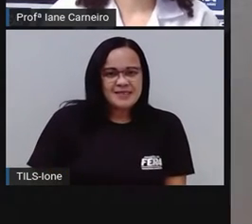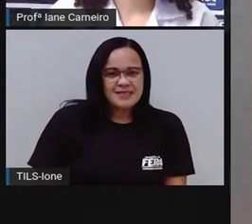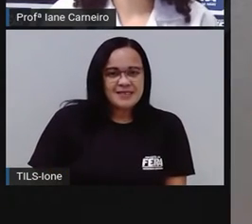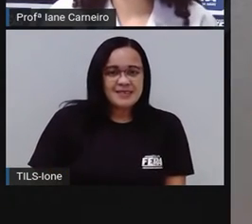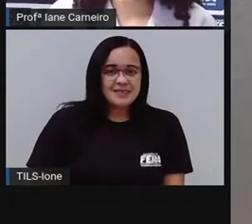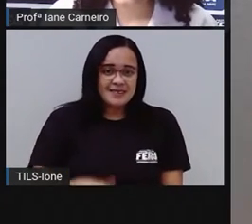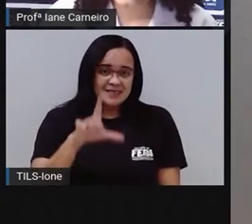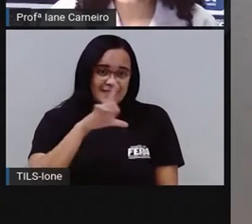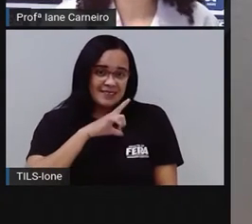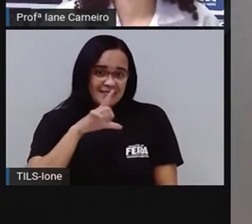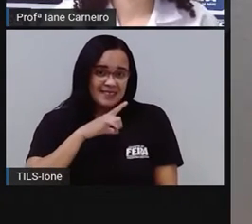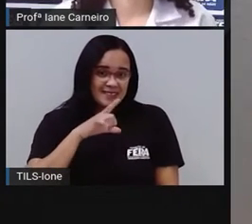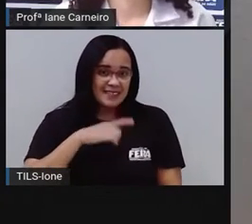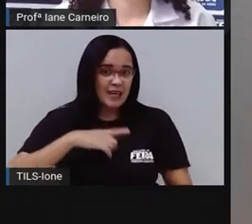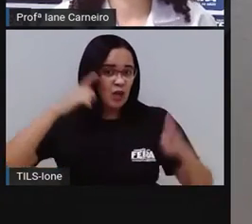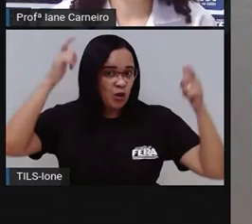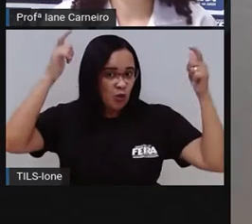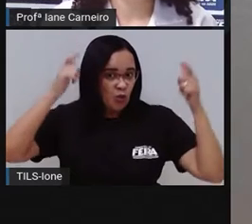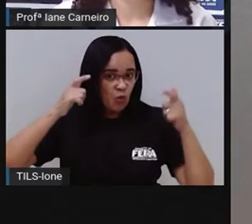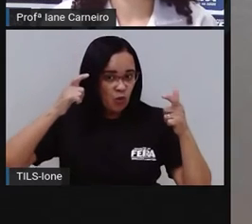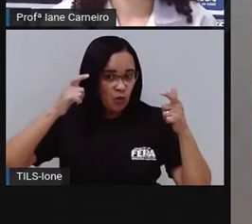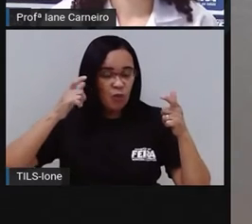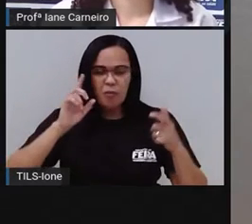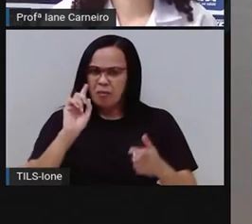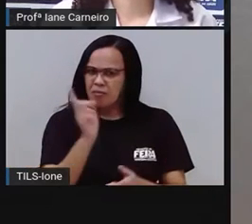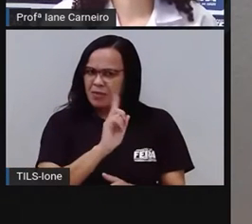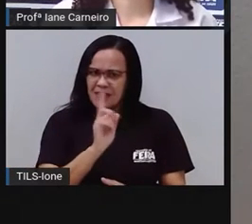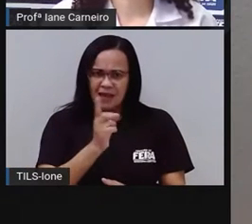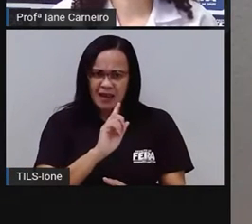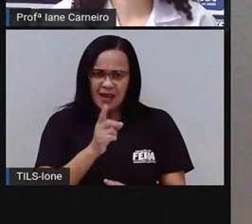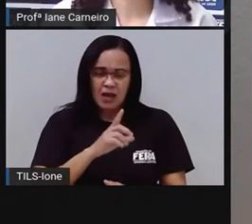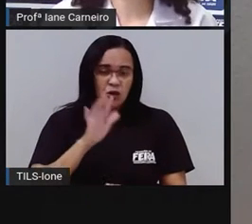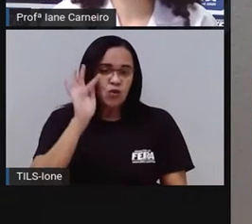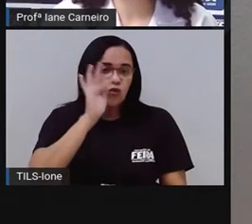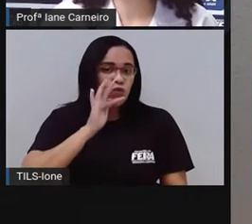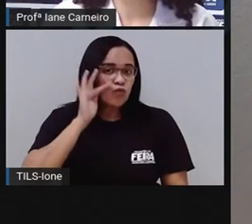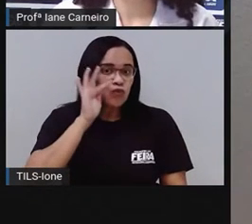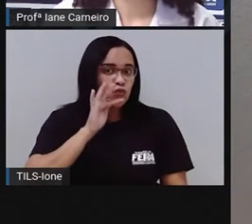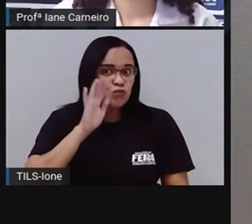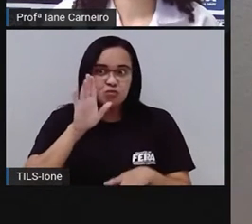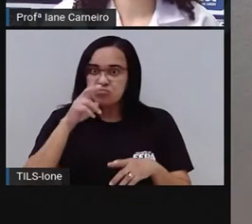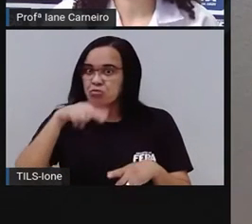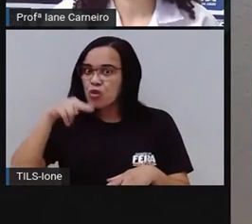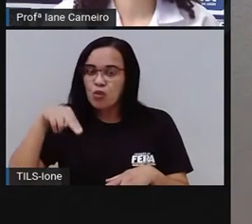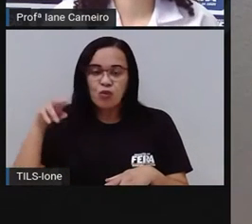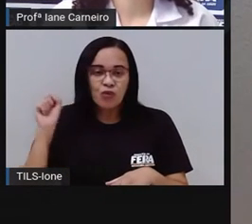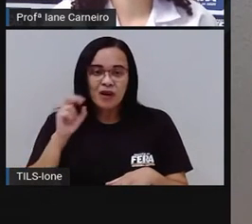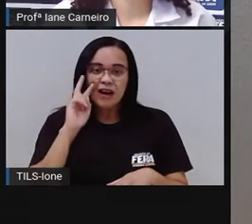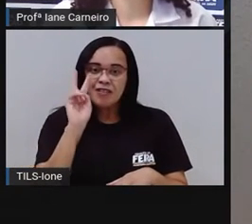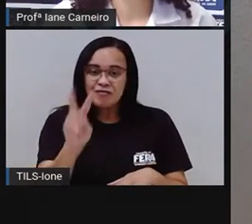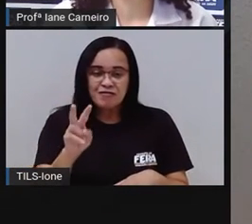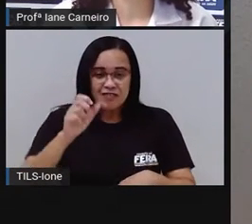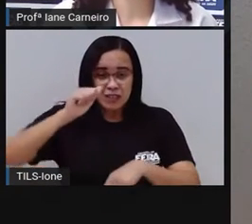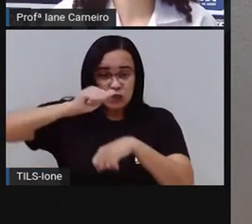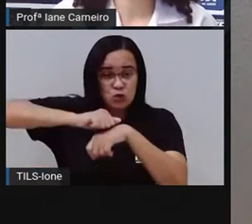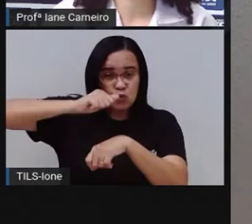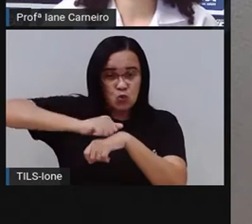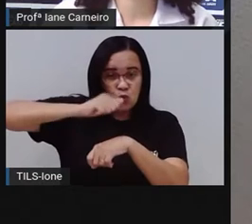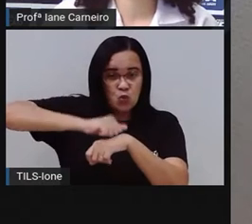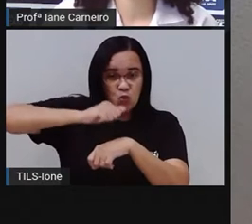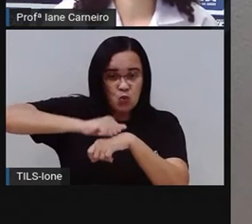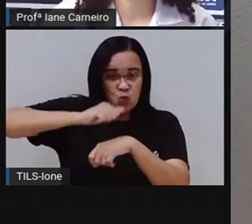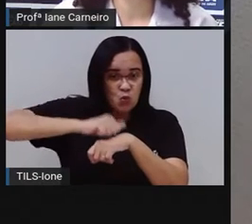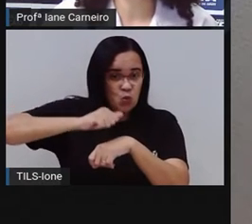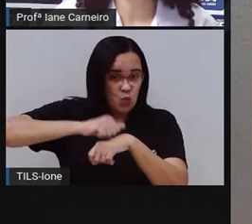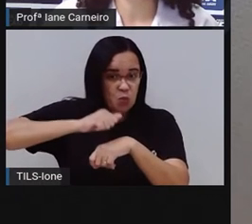Tem coroa, mas não é rei. Fruto assim eu nunca vi. Tem a casca dura e não